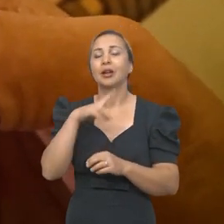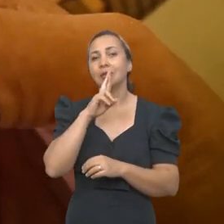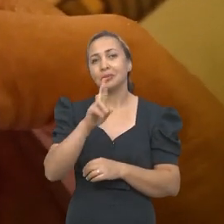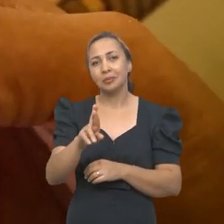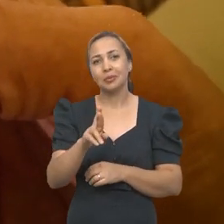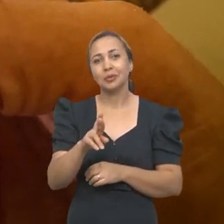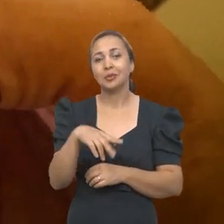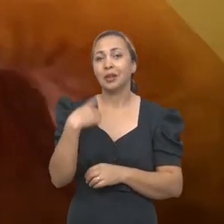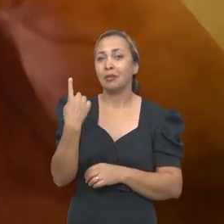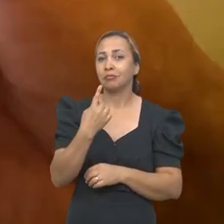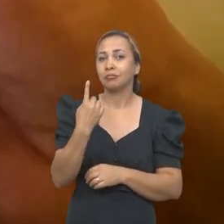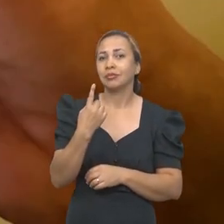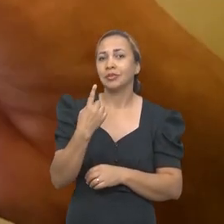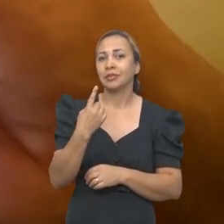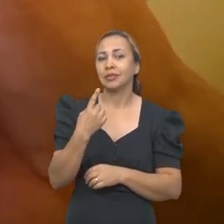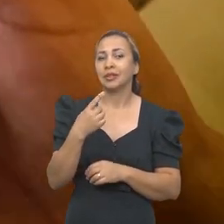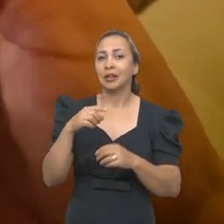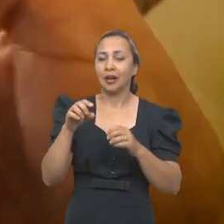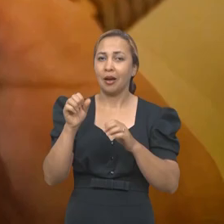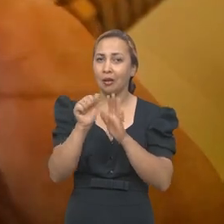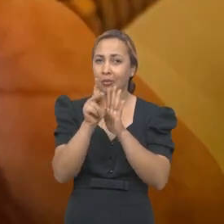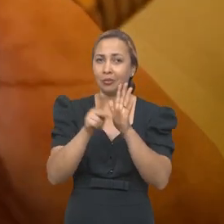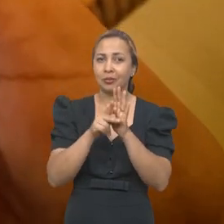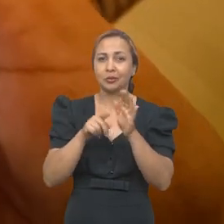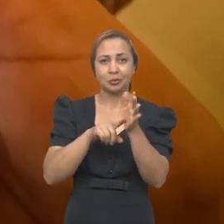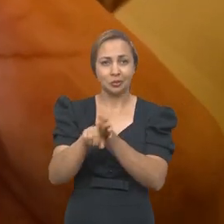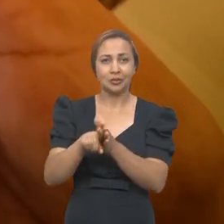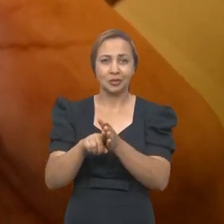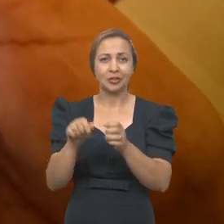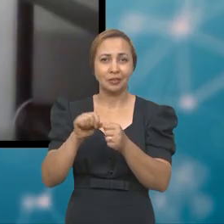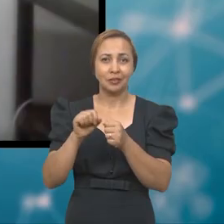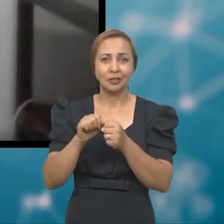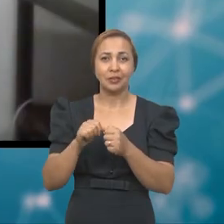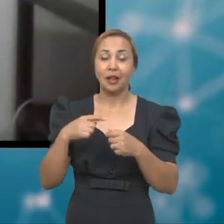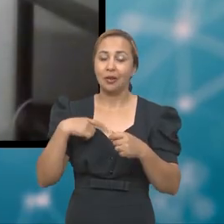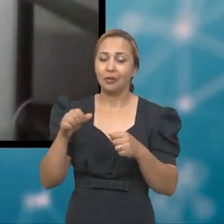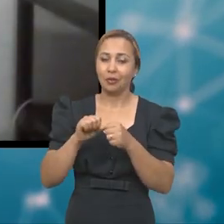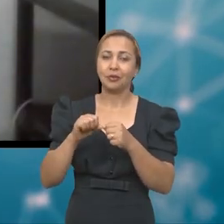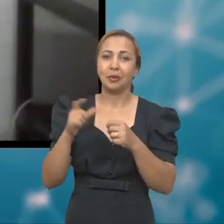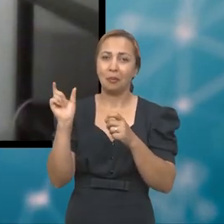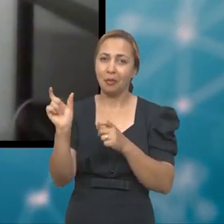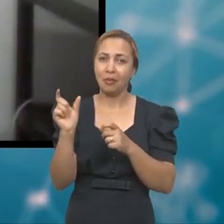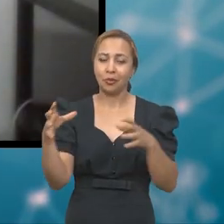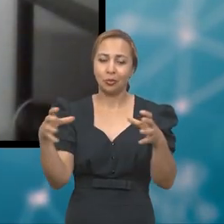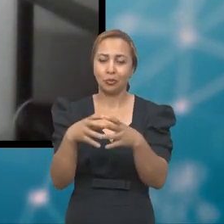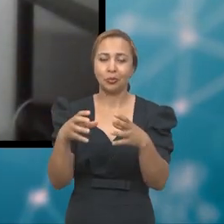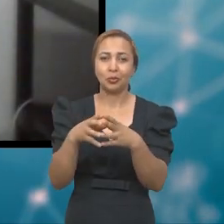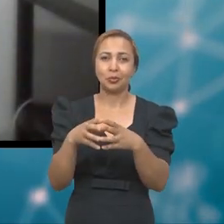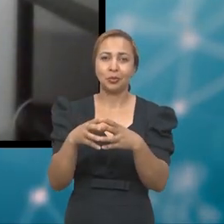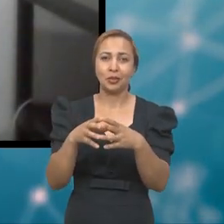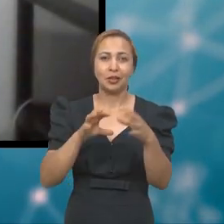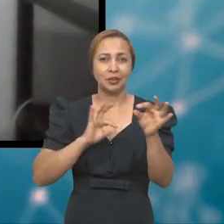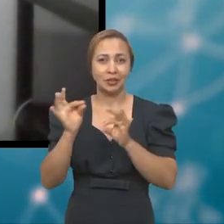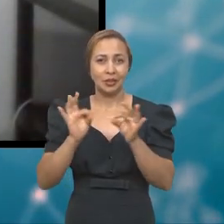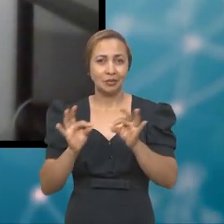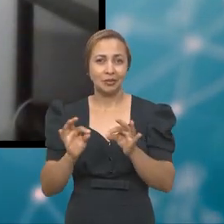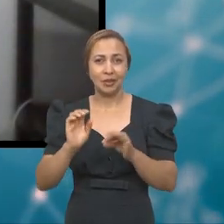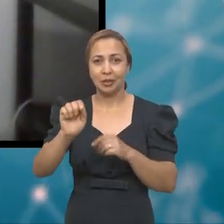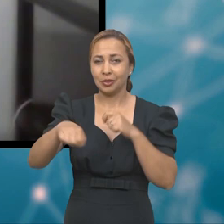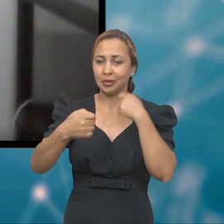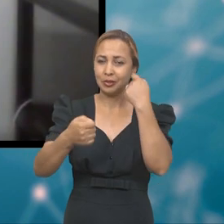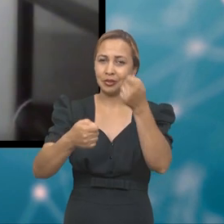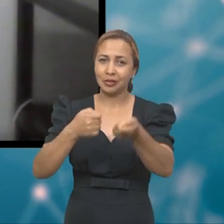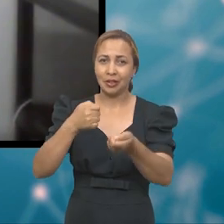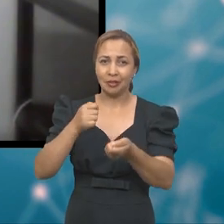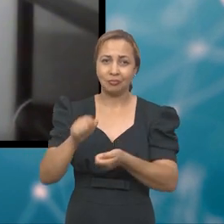que esse projeto de pesquisa produziu. Eu fiz parte do grupo que trabalhou com o processamento digital de sinais